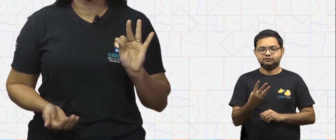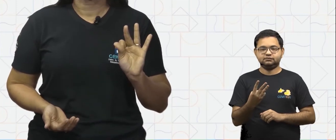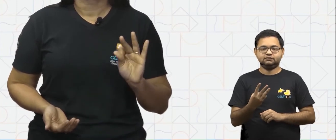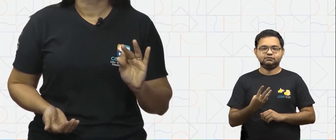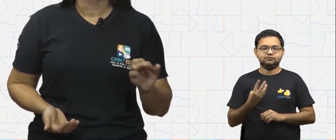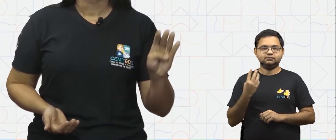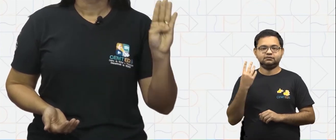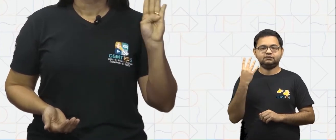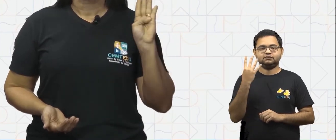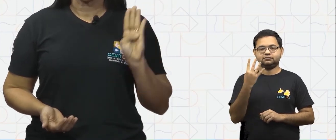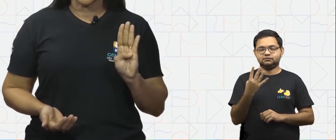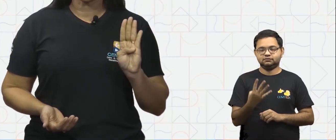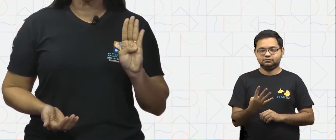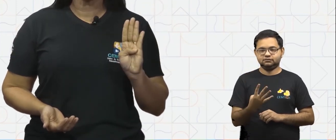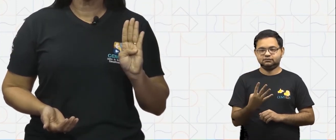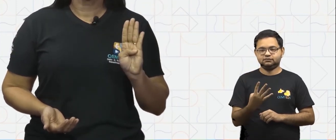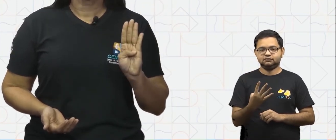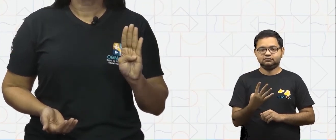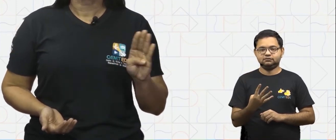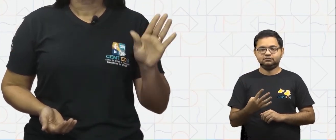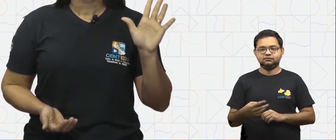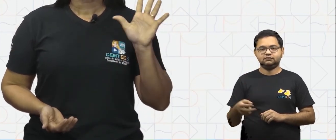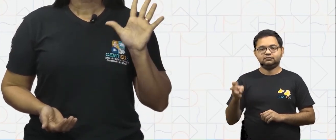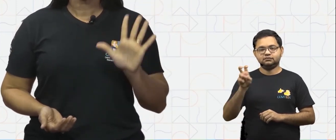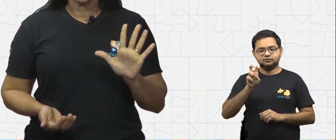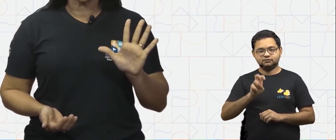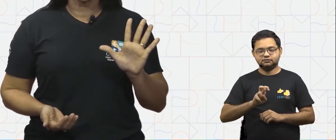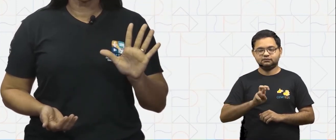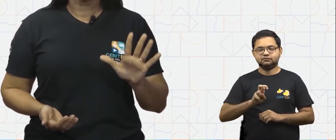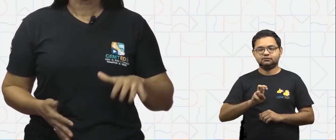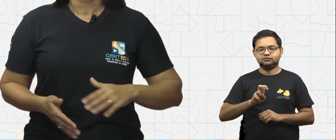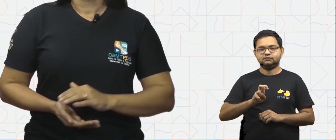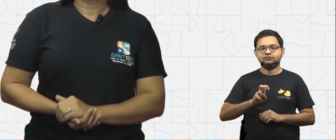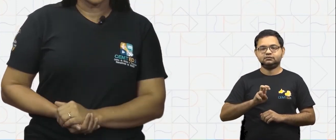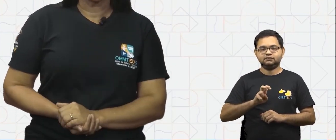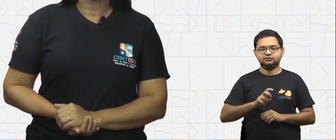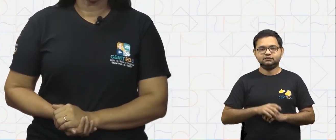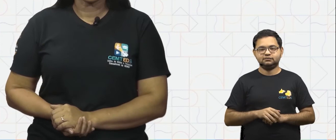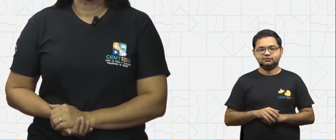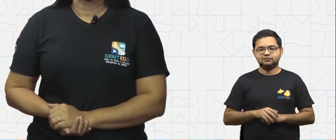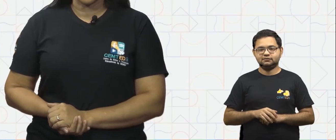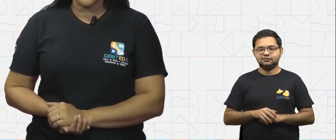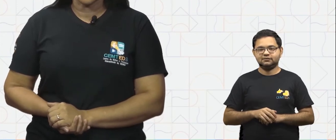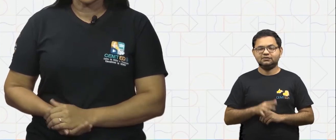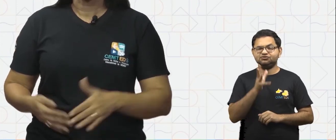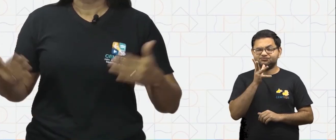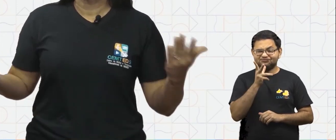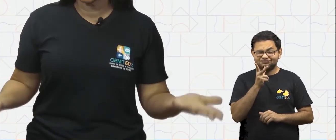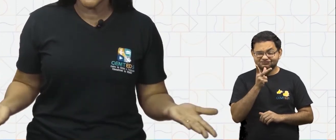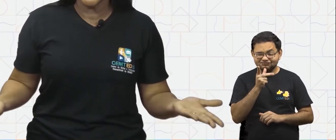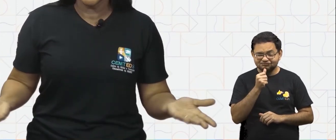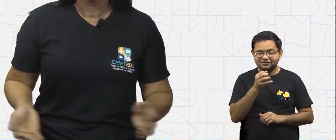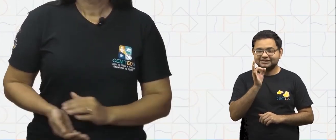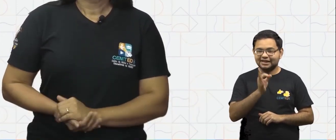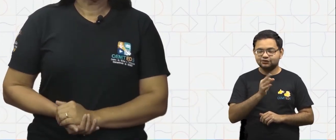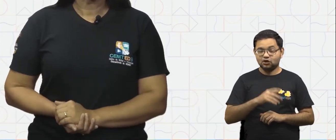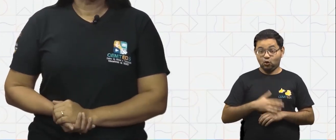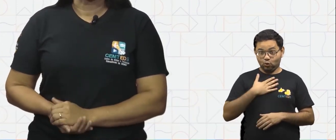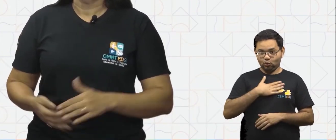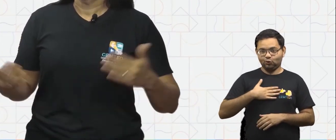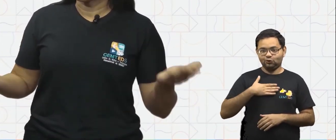4, 5. Foi bem devagar, não é? Gostou?